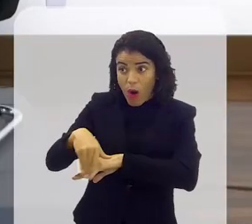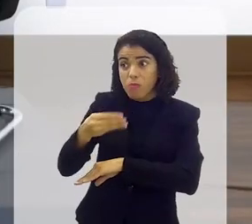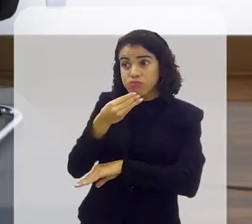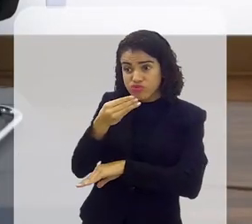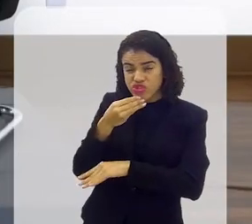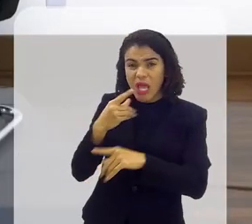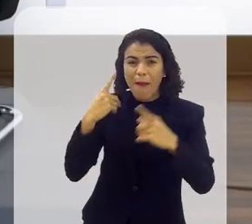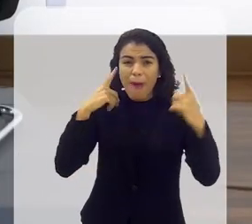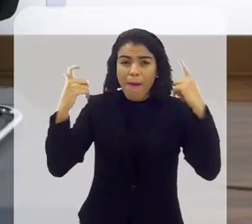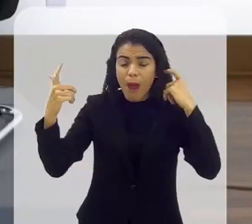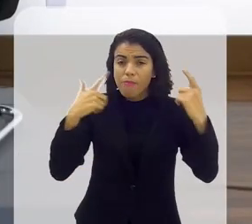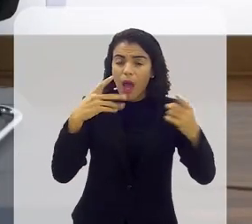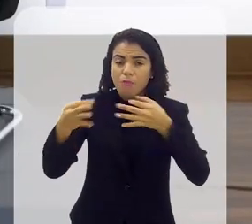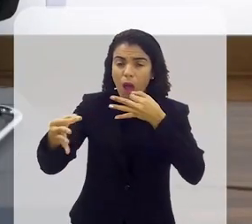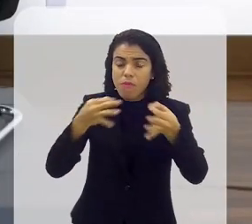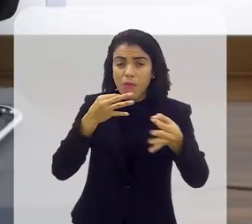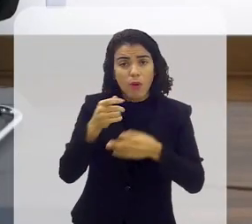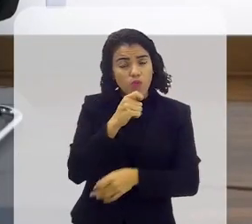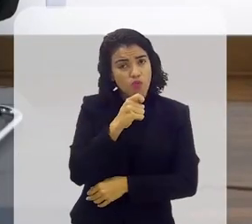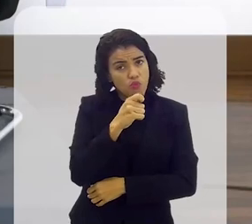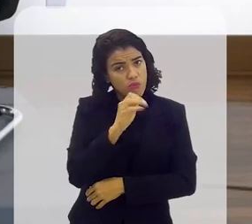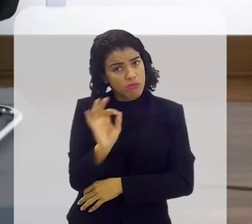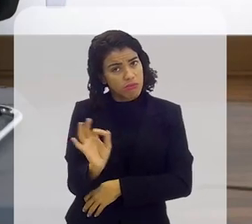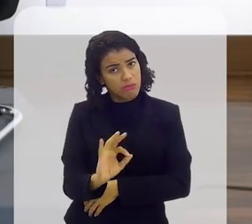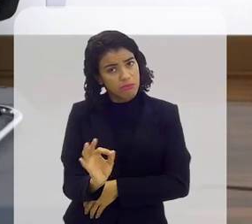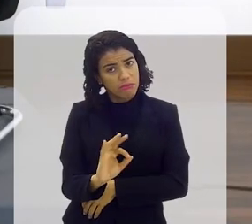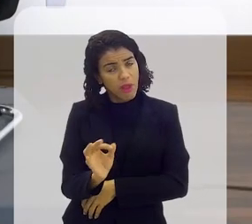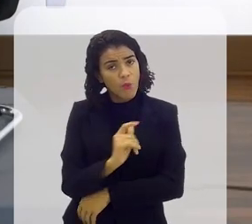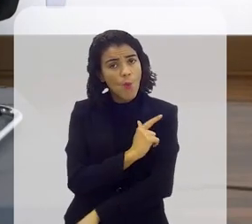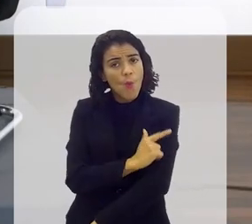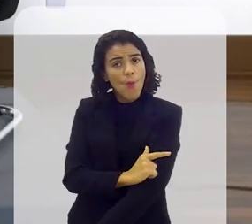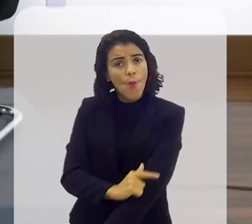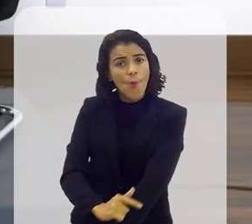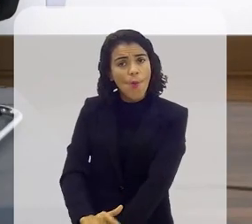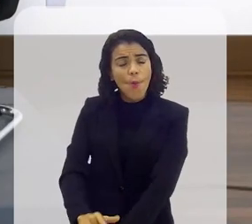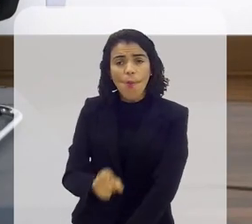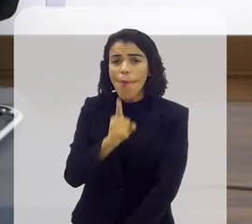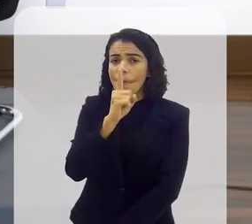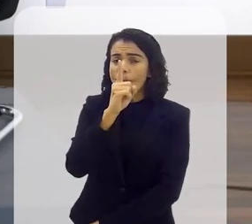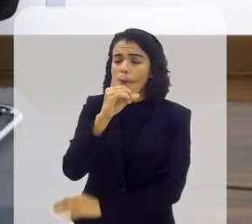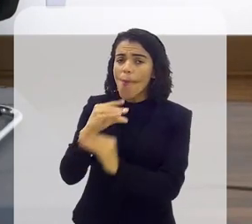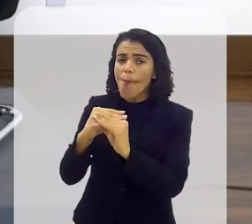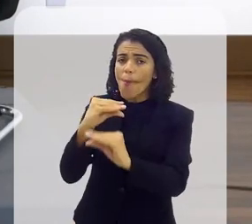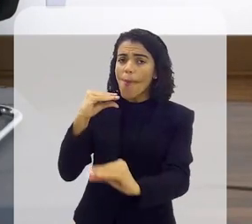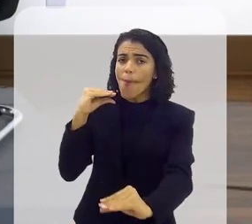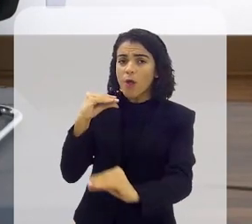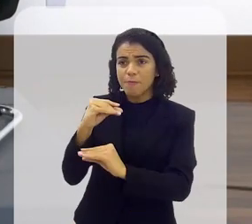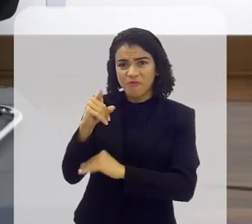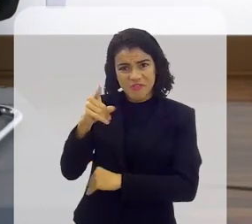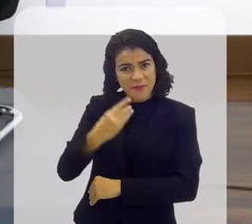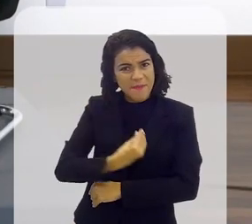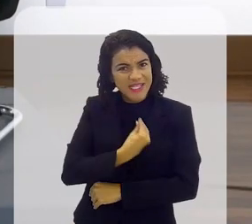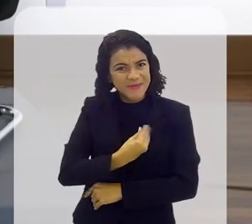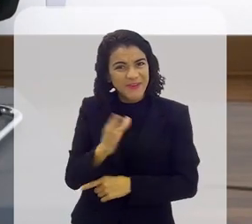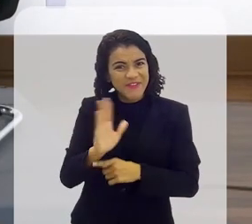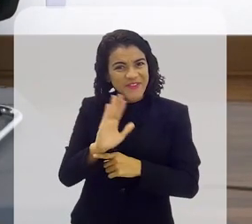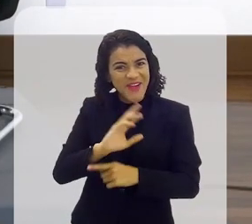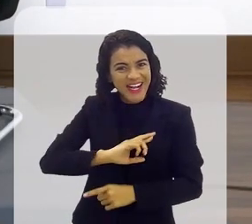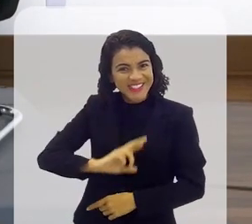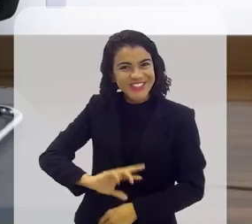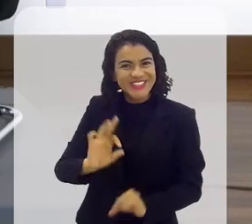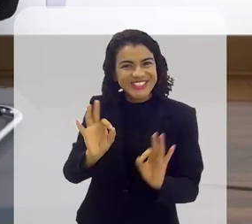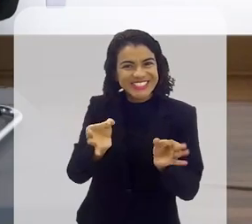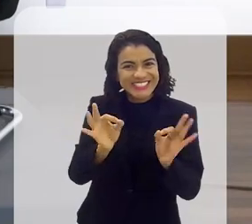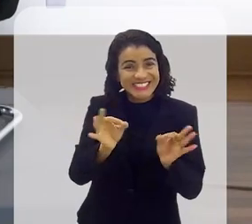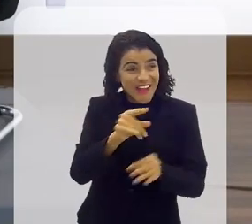poderia ter isso ele não tem não tem ele traz traz isso mas você participou de um filme